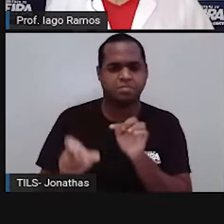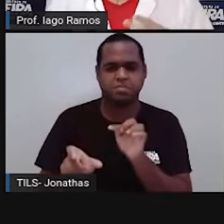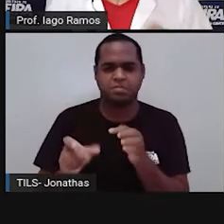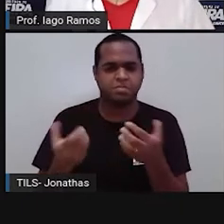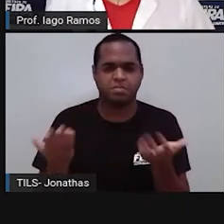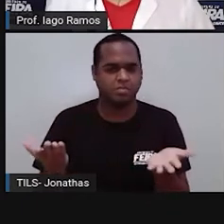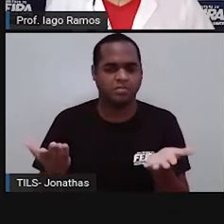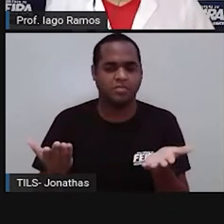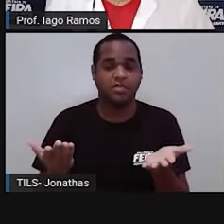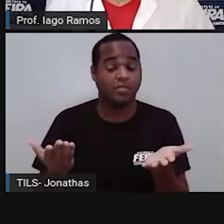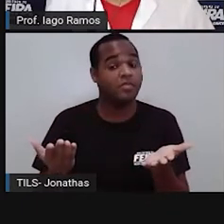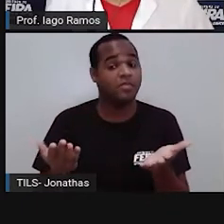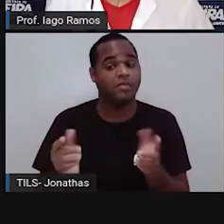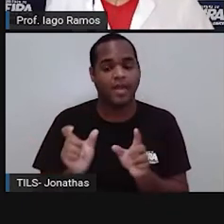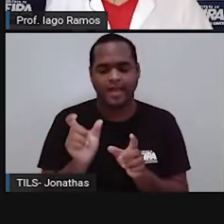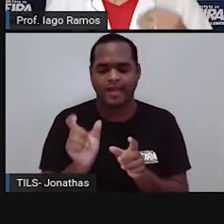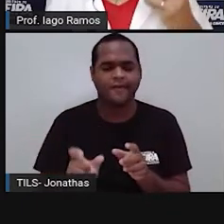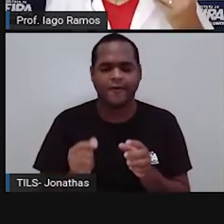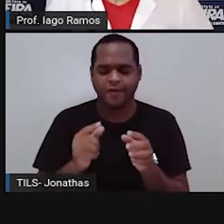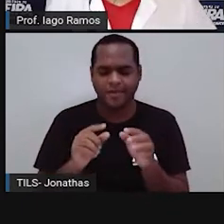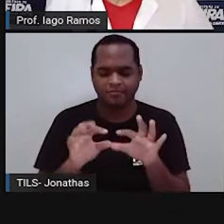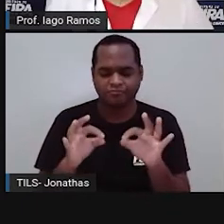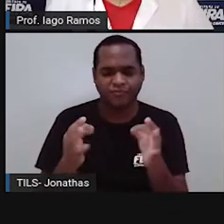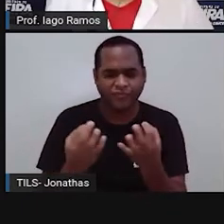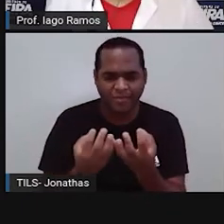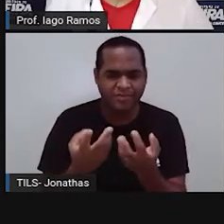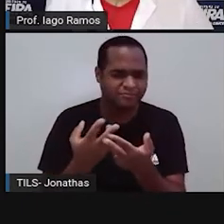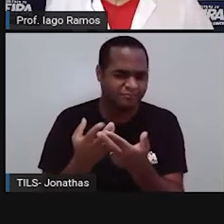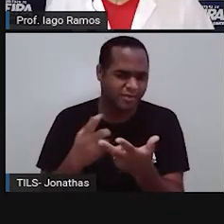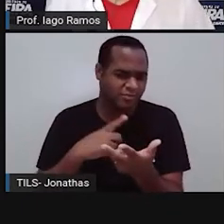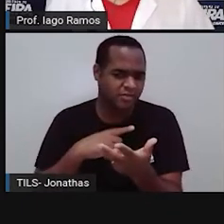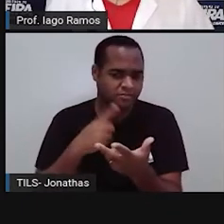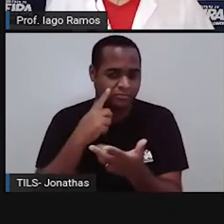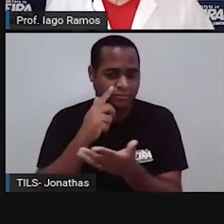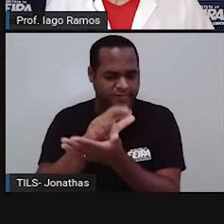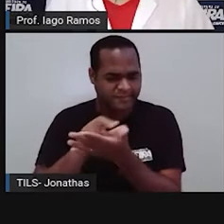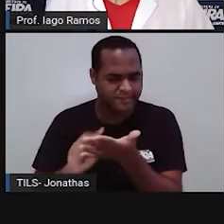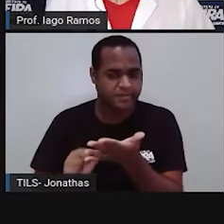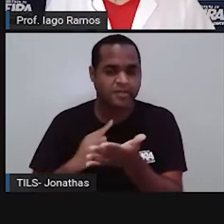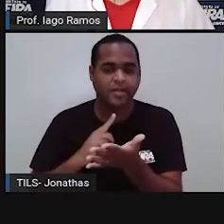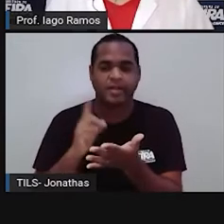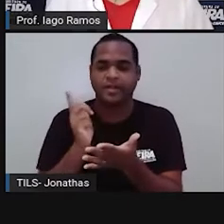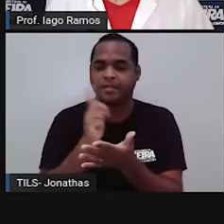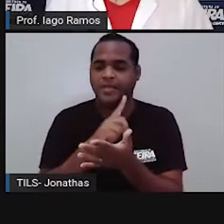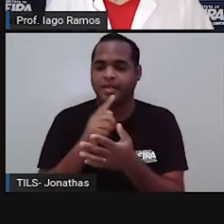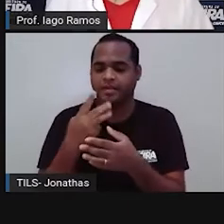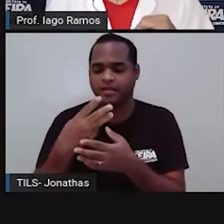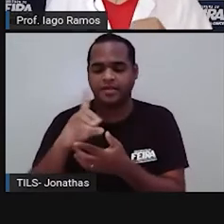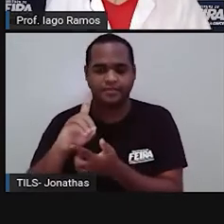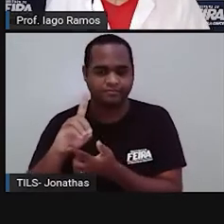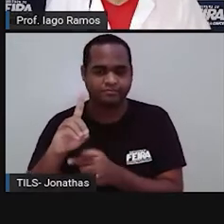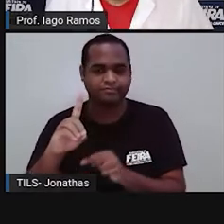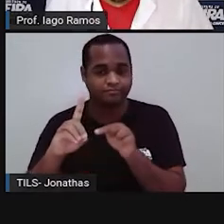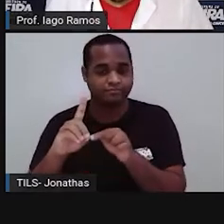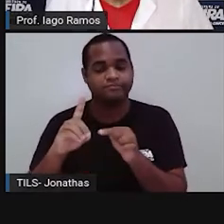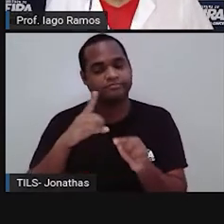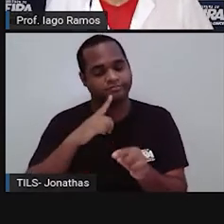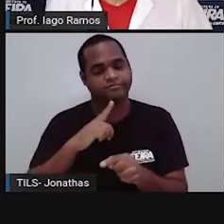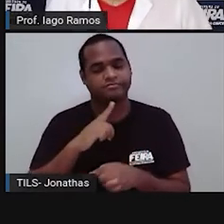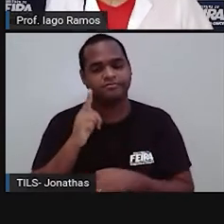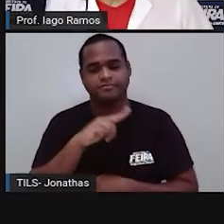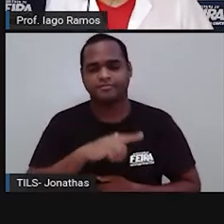né? E essa forma, grande parte dela, é uma forma em três dimensões.